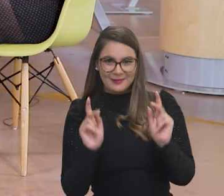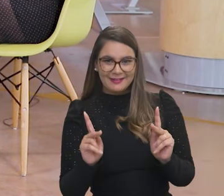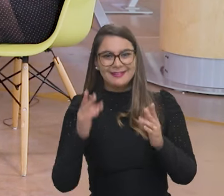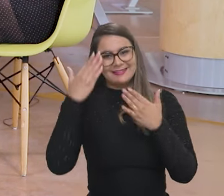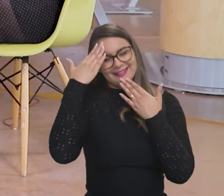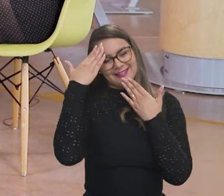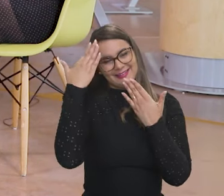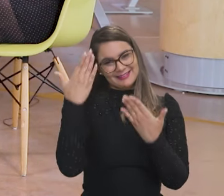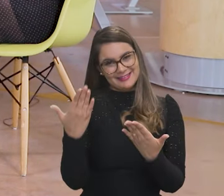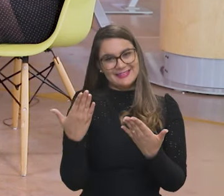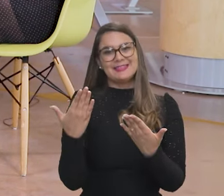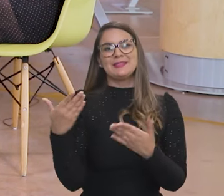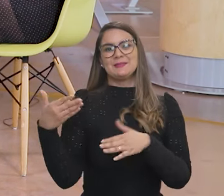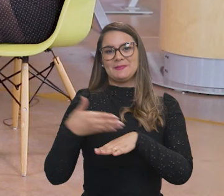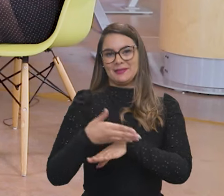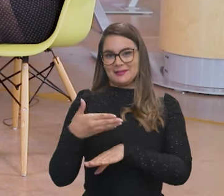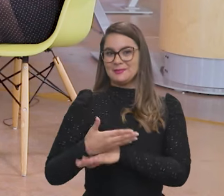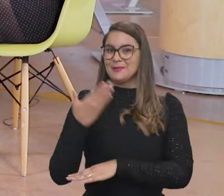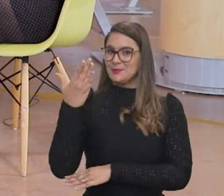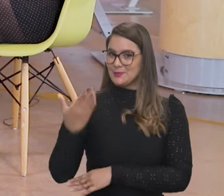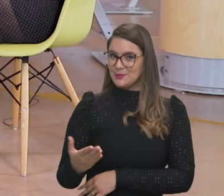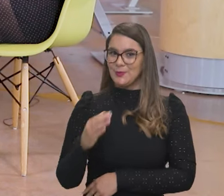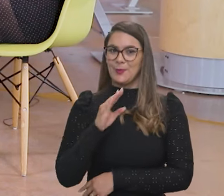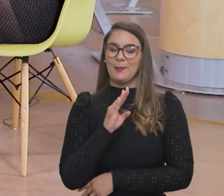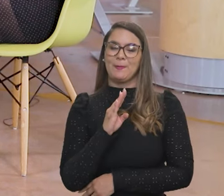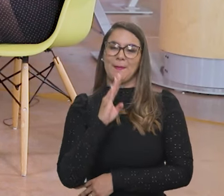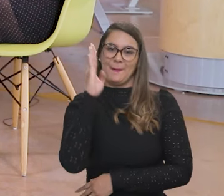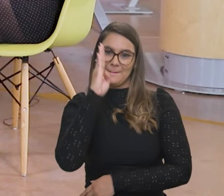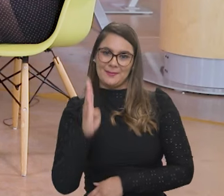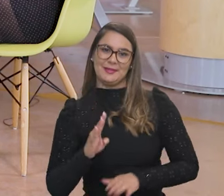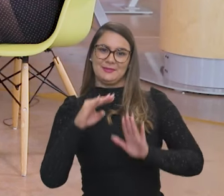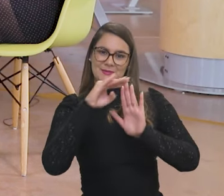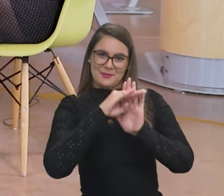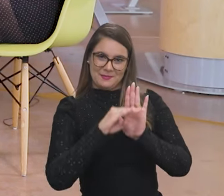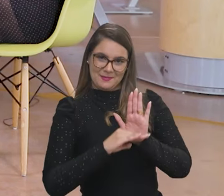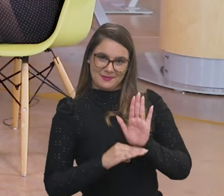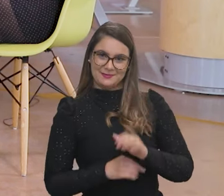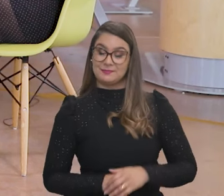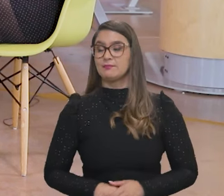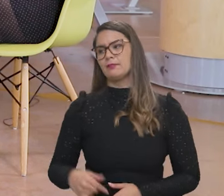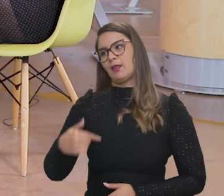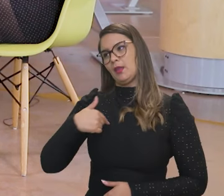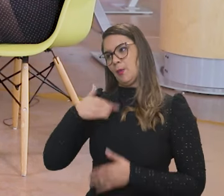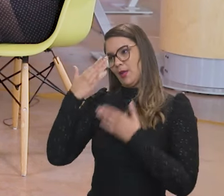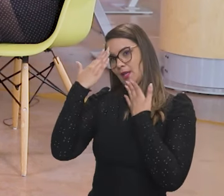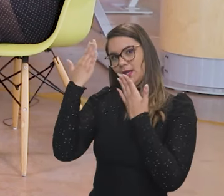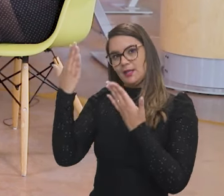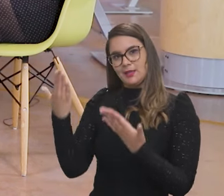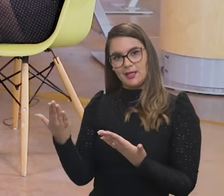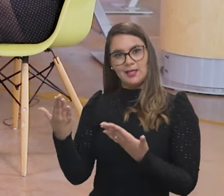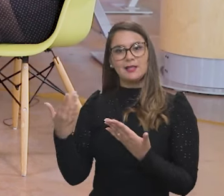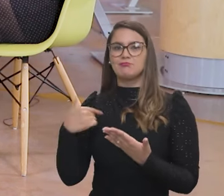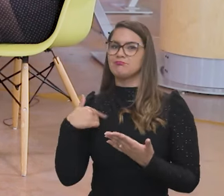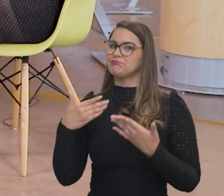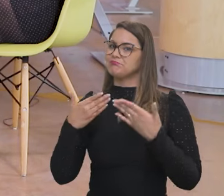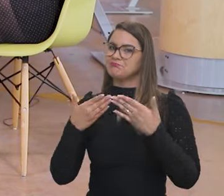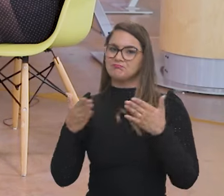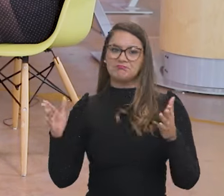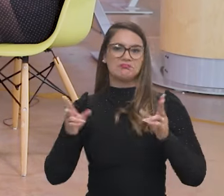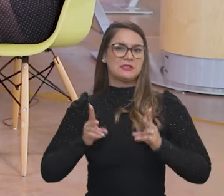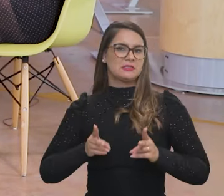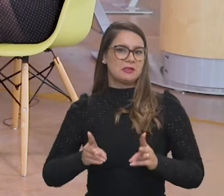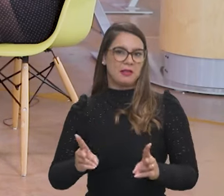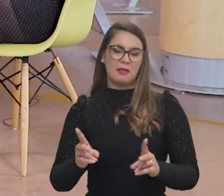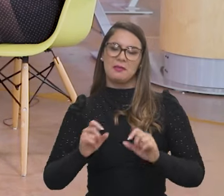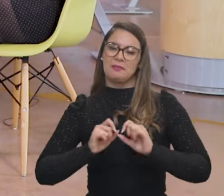programa. E queria agradecer aqui muito a sua participação no Brasil em Pauta. Eu que agradeço. Estou sempre à